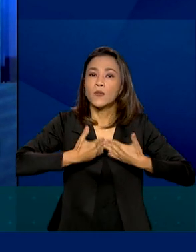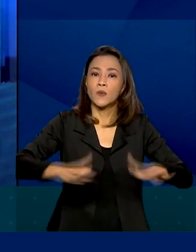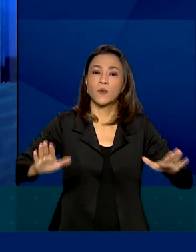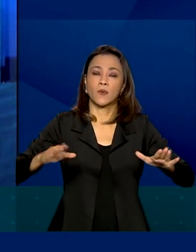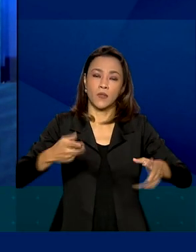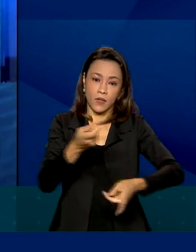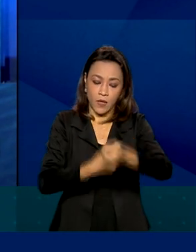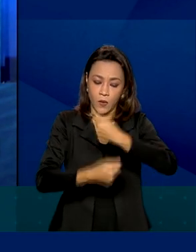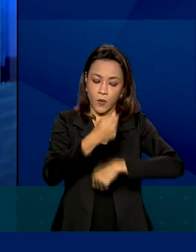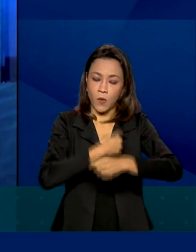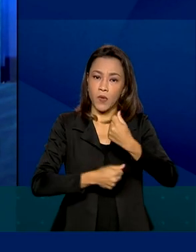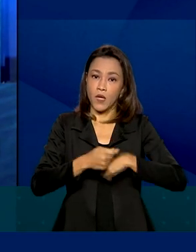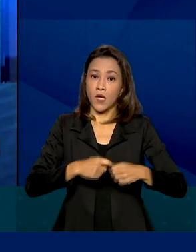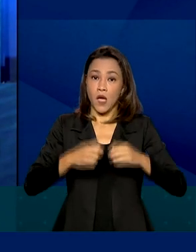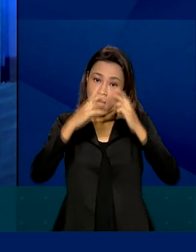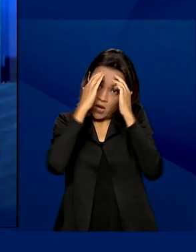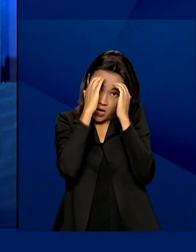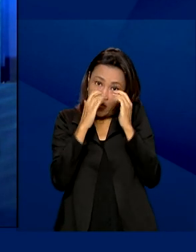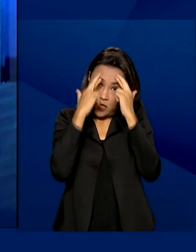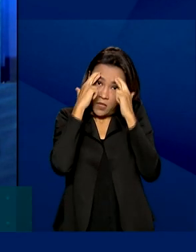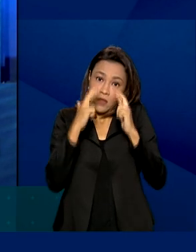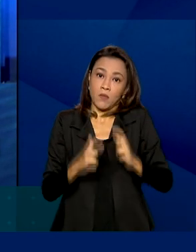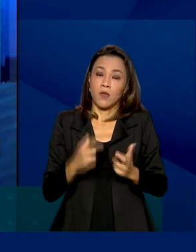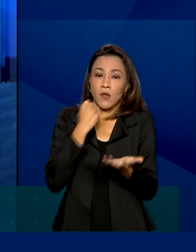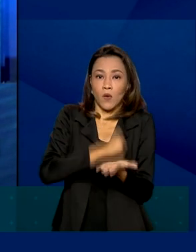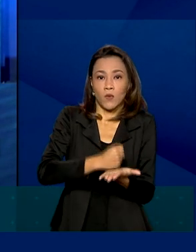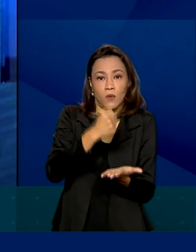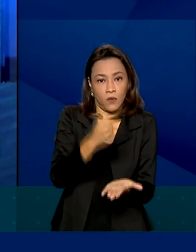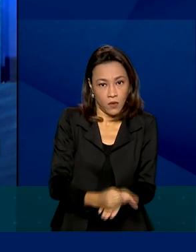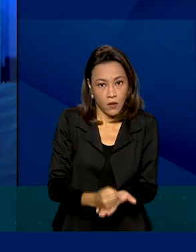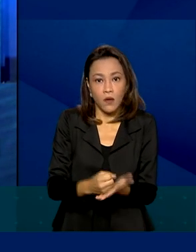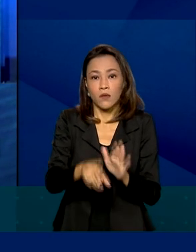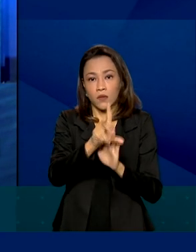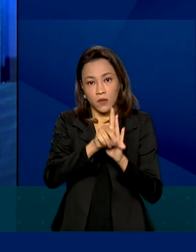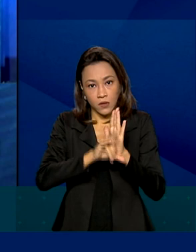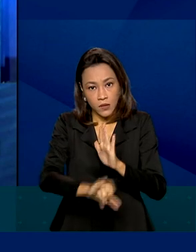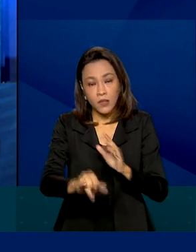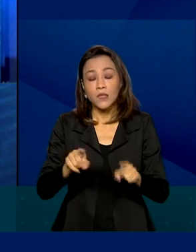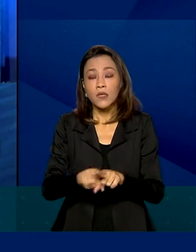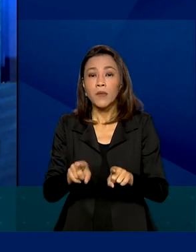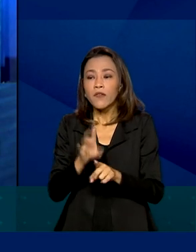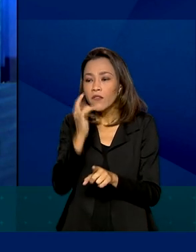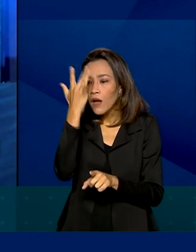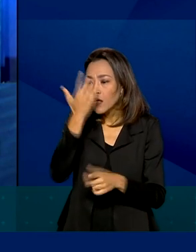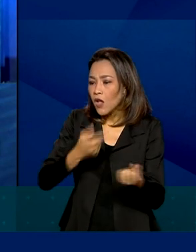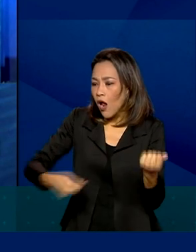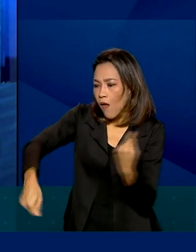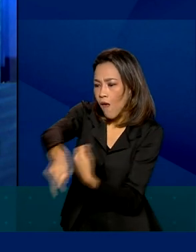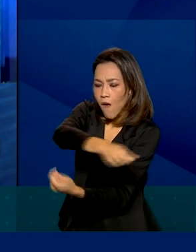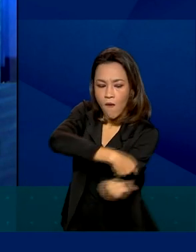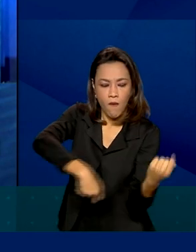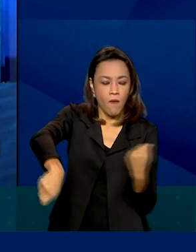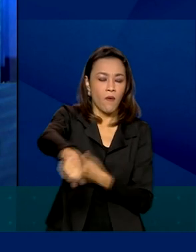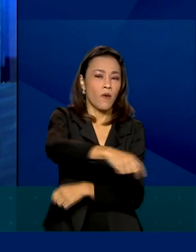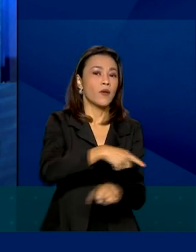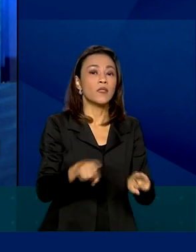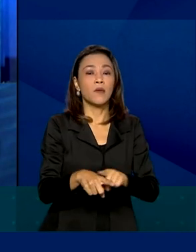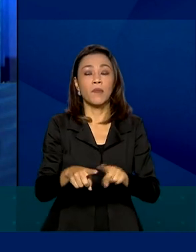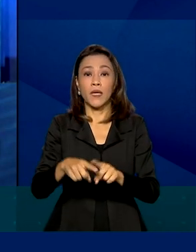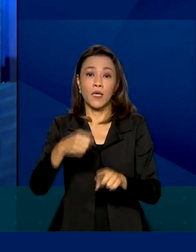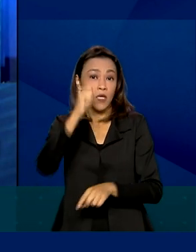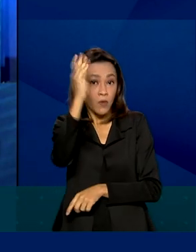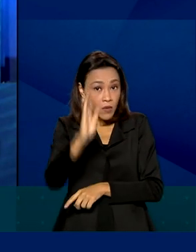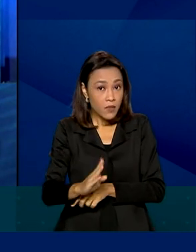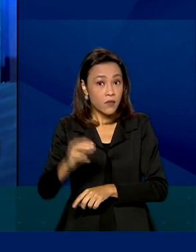pelo fortalecimento da segurança jurídica, pelo aperfeiçoamento do ambiente de negócios e pela transformação do Brasil em um dos